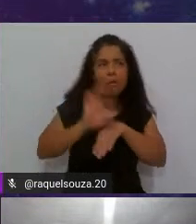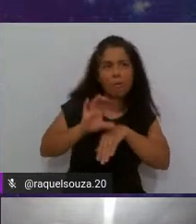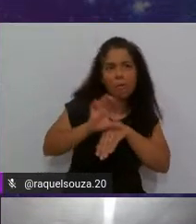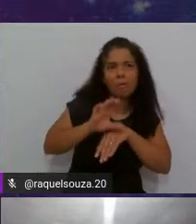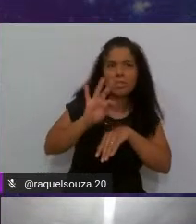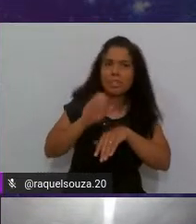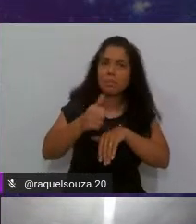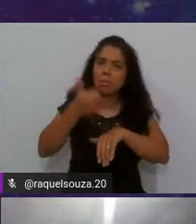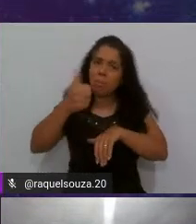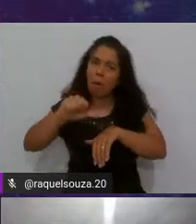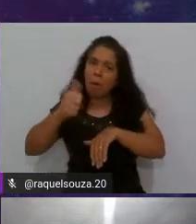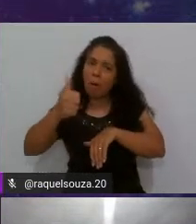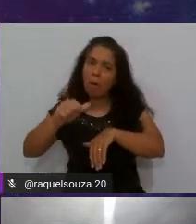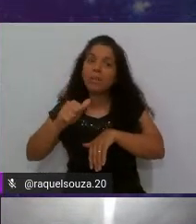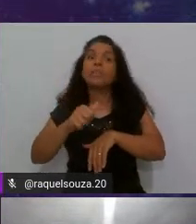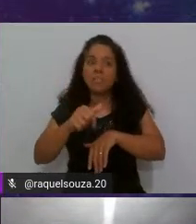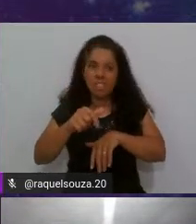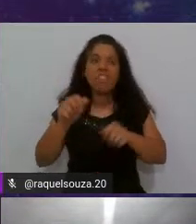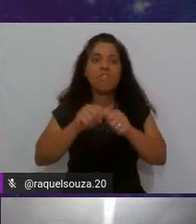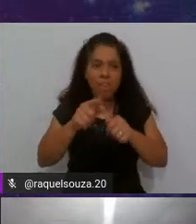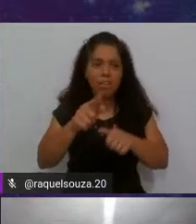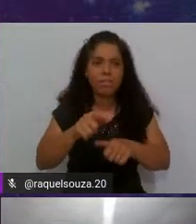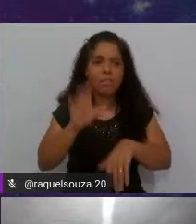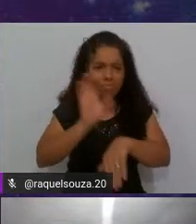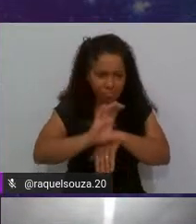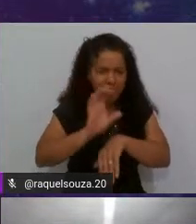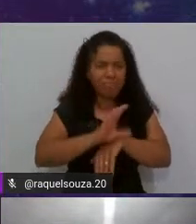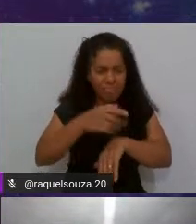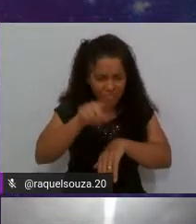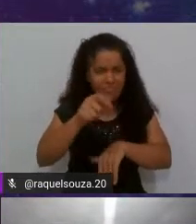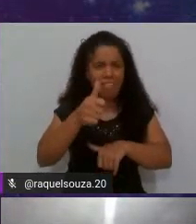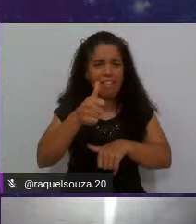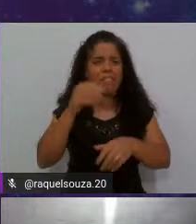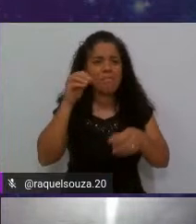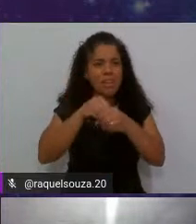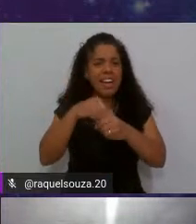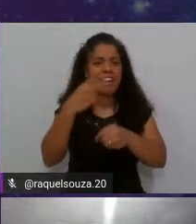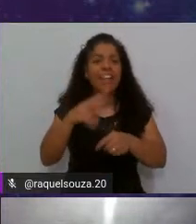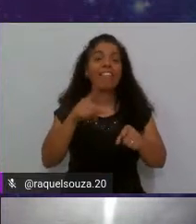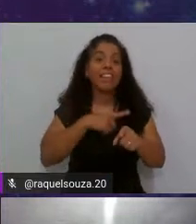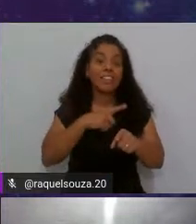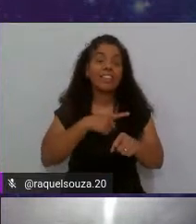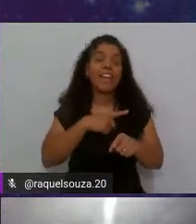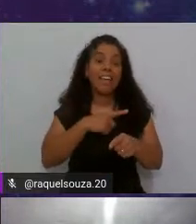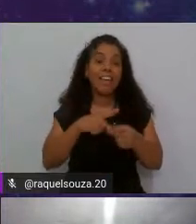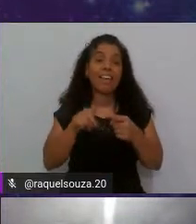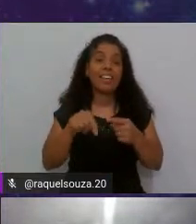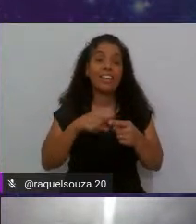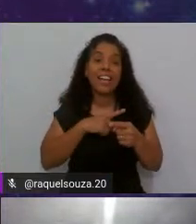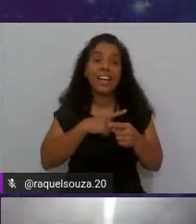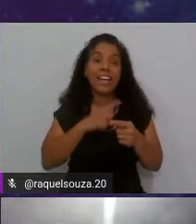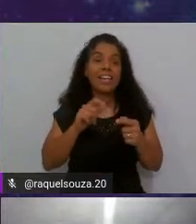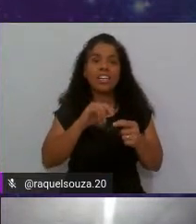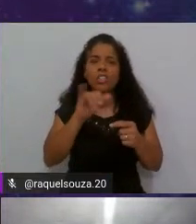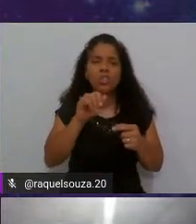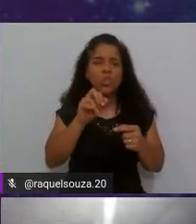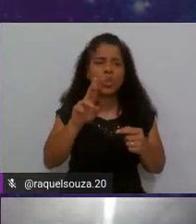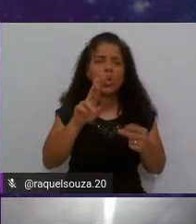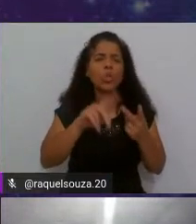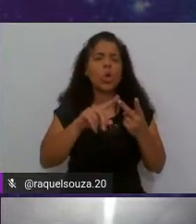é bom mesmo cara faz faz porque lá dentro tem tem juniors